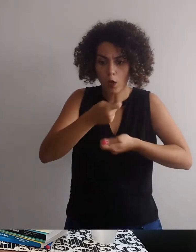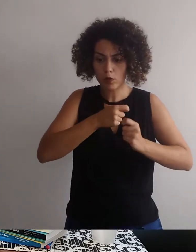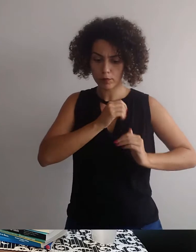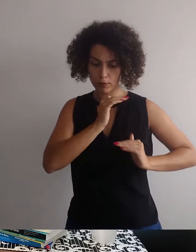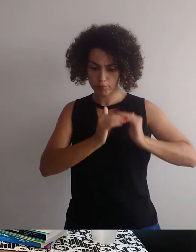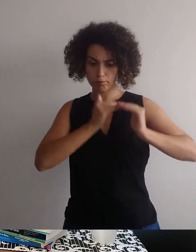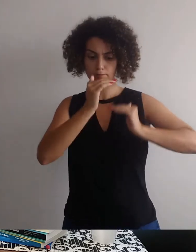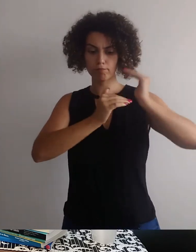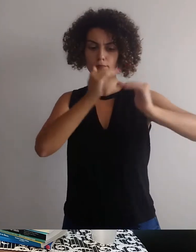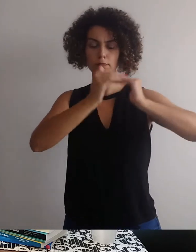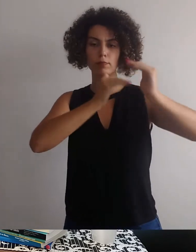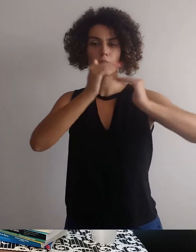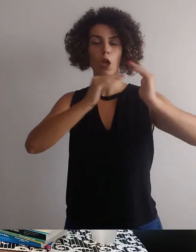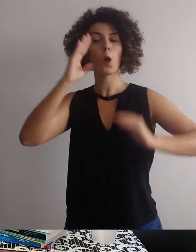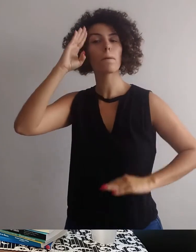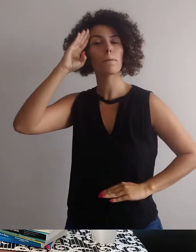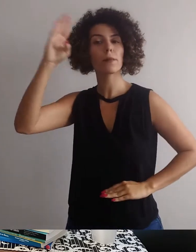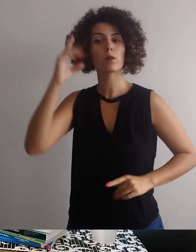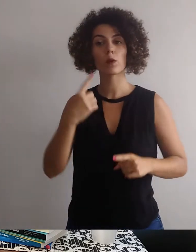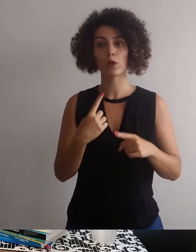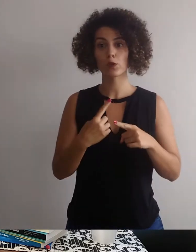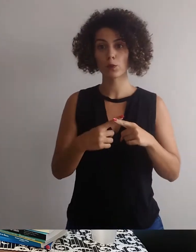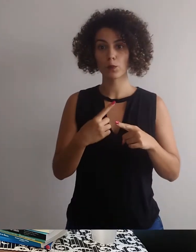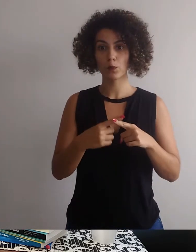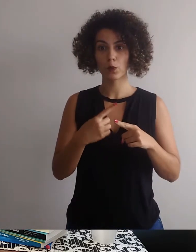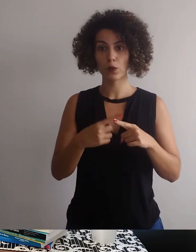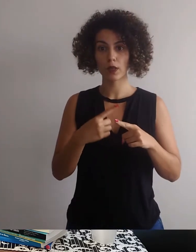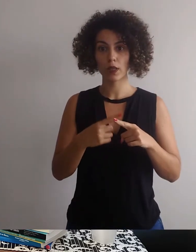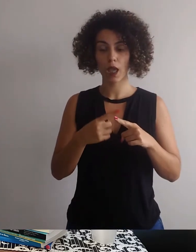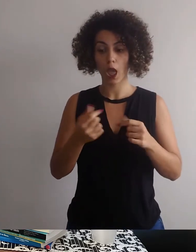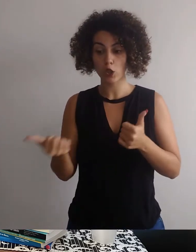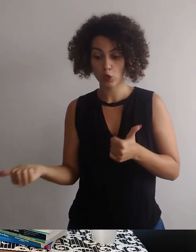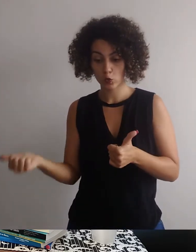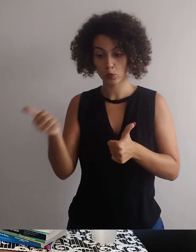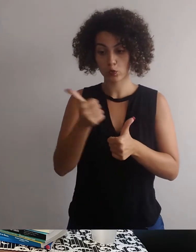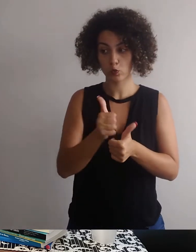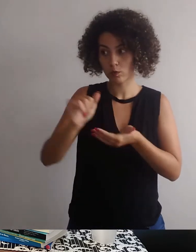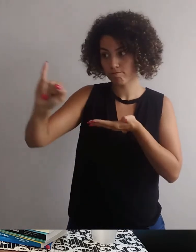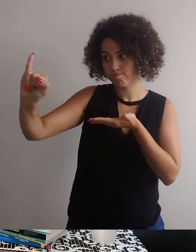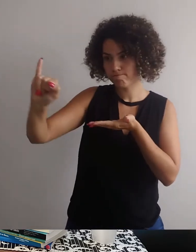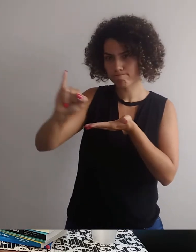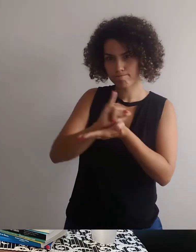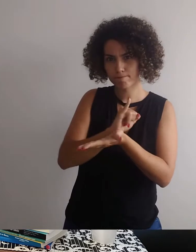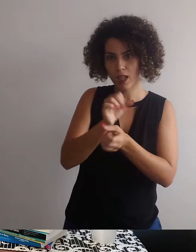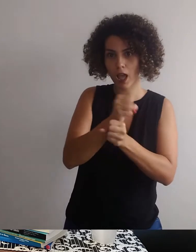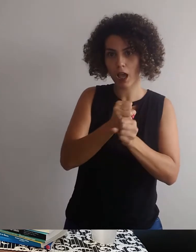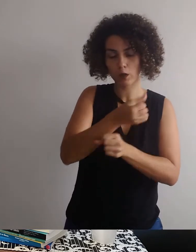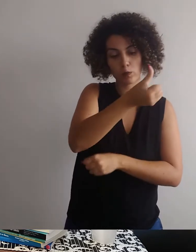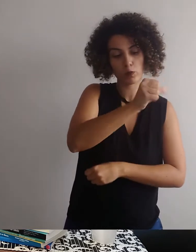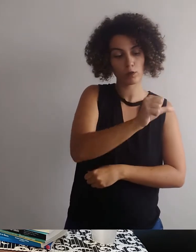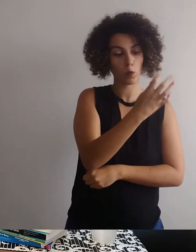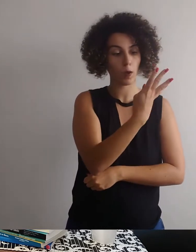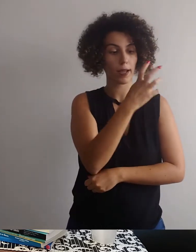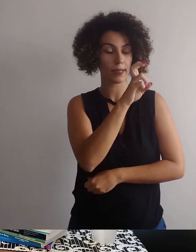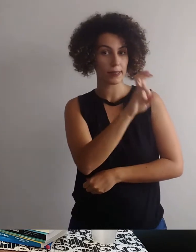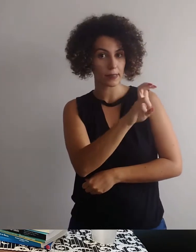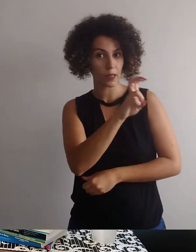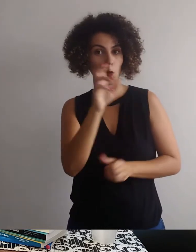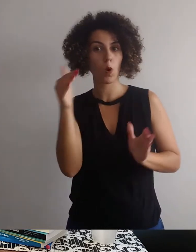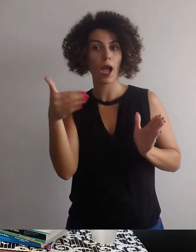expressivo, causado principalmente pela política de substituição de importações, principalmente nos anos de